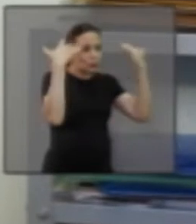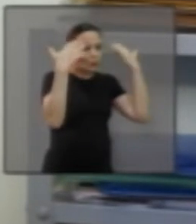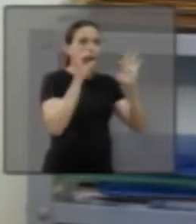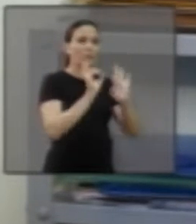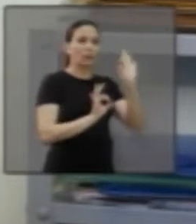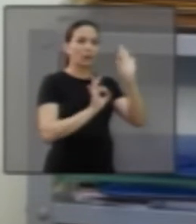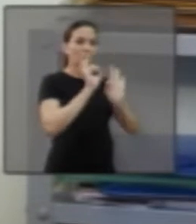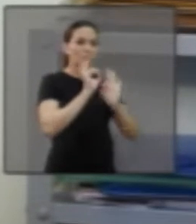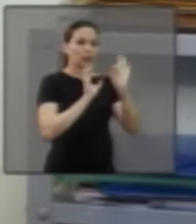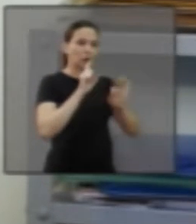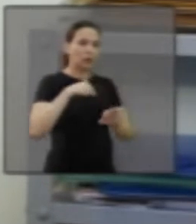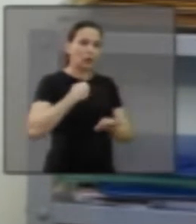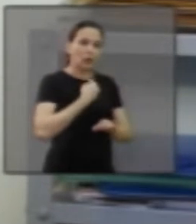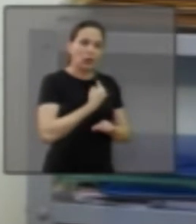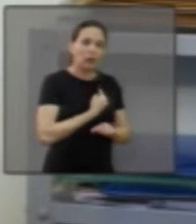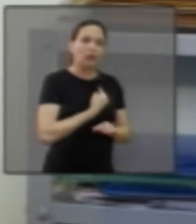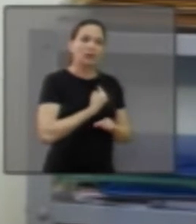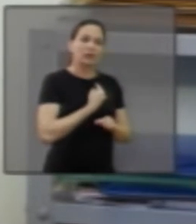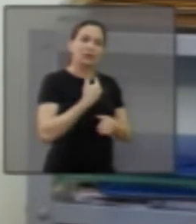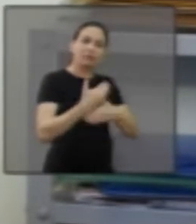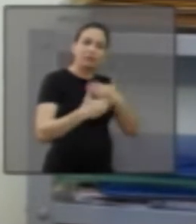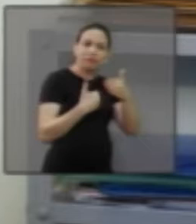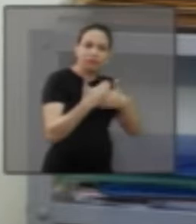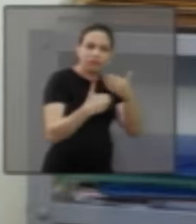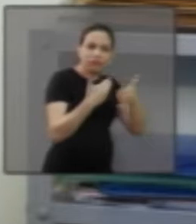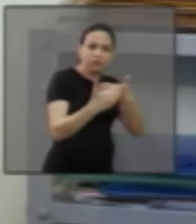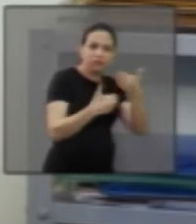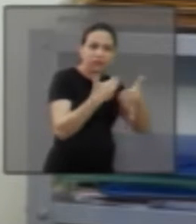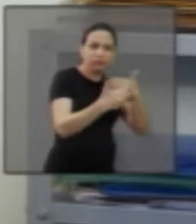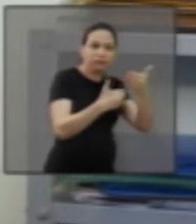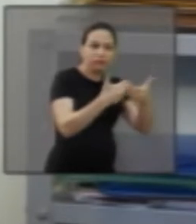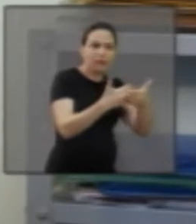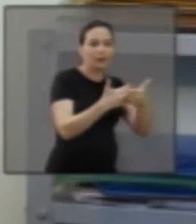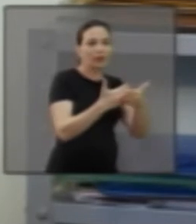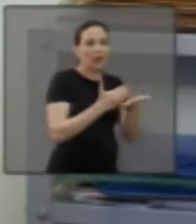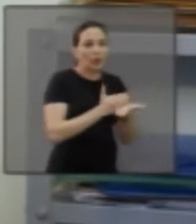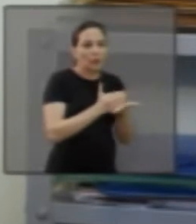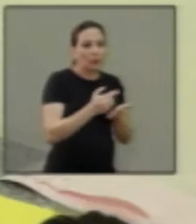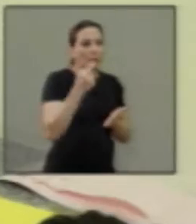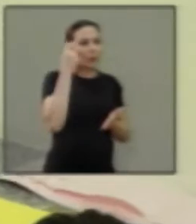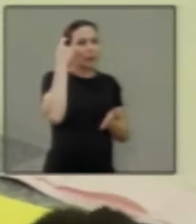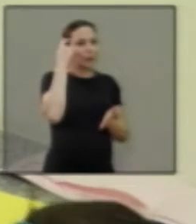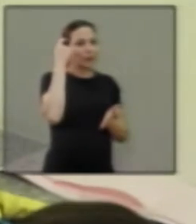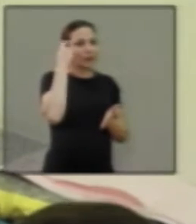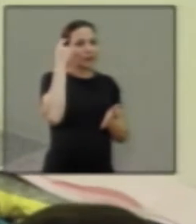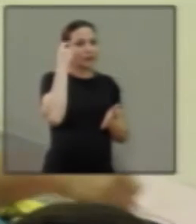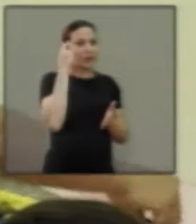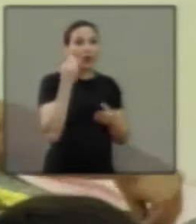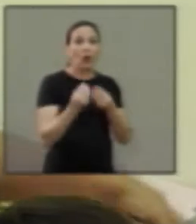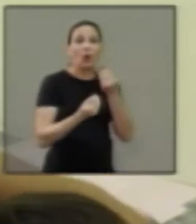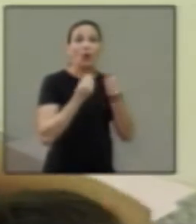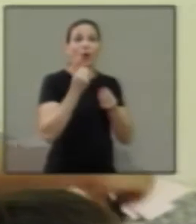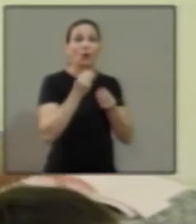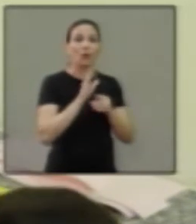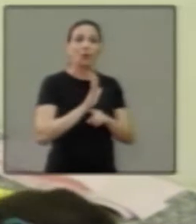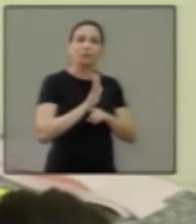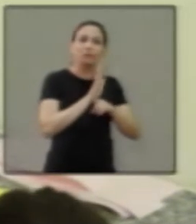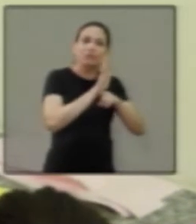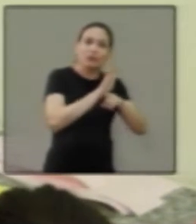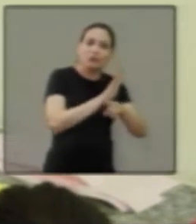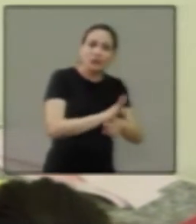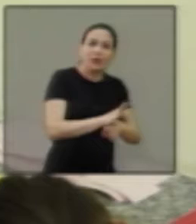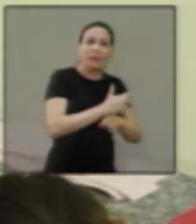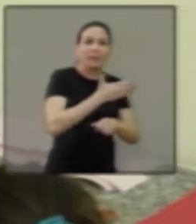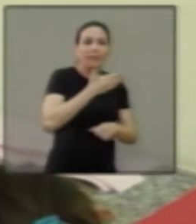um projeto que a gente vinha já cultivando de algum tempo, a gente começou a pensar no que poder fazer para estar